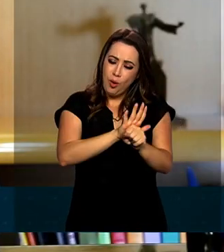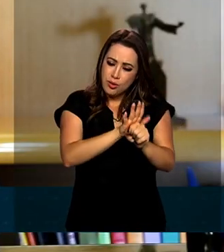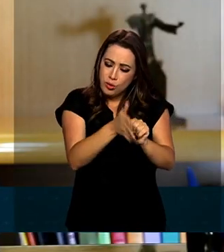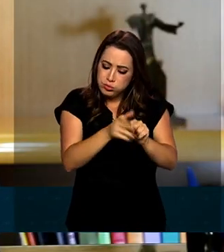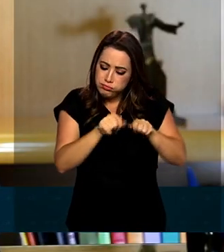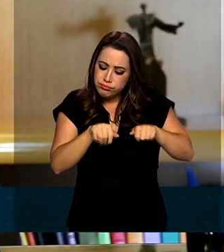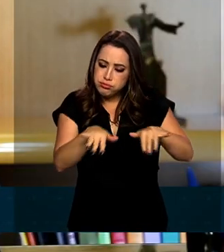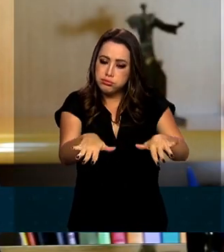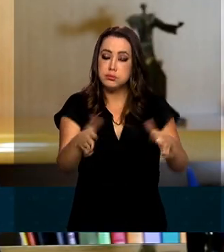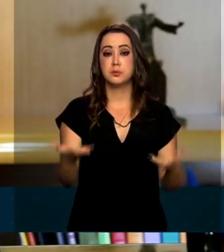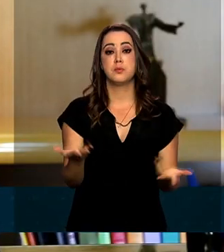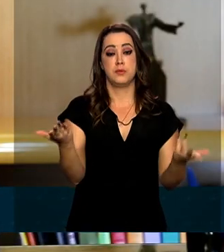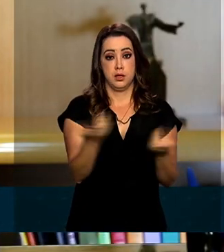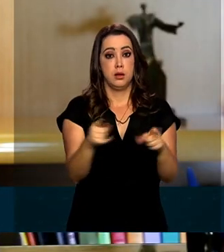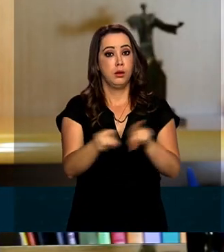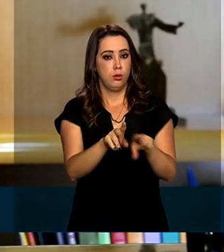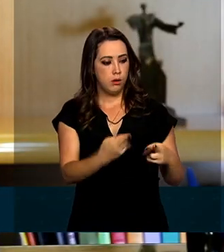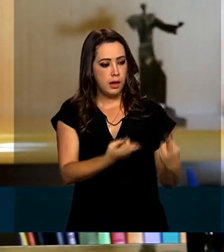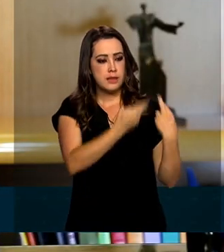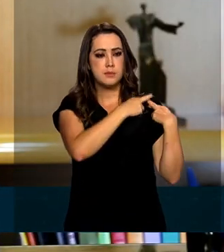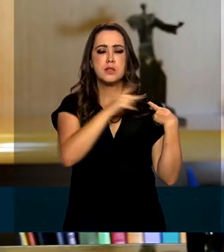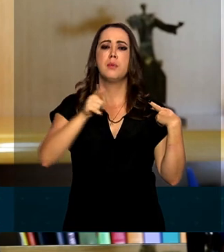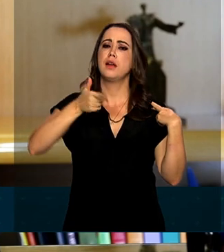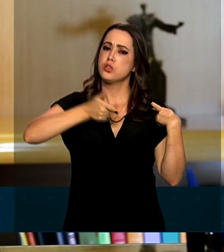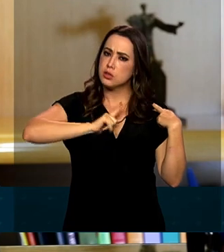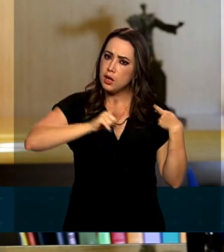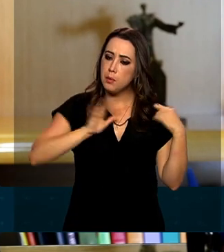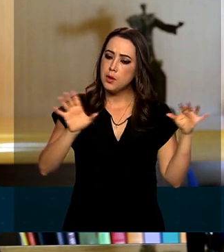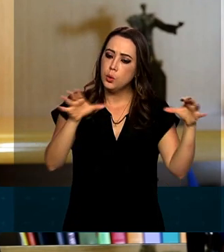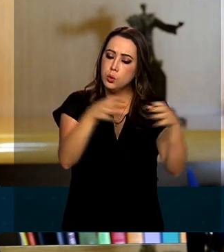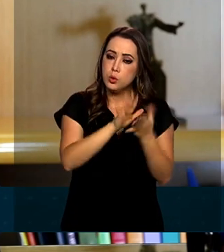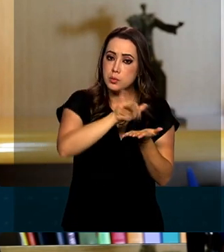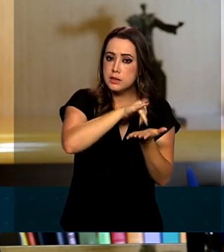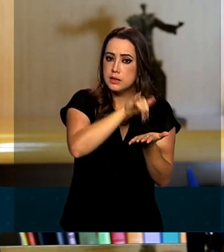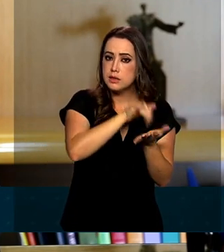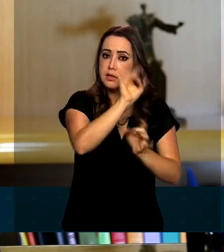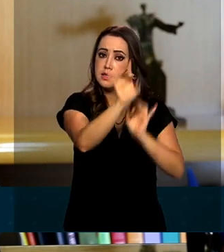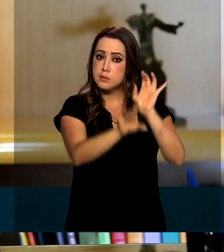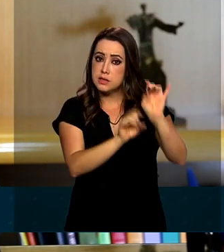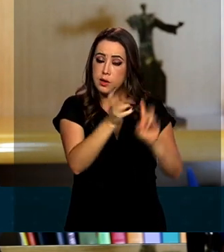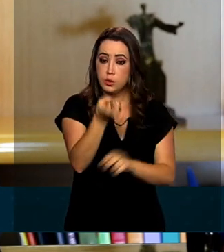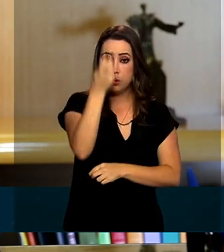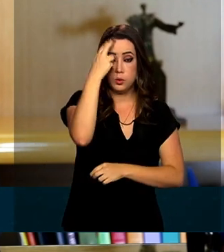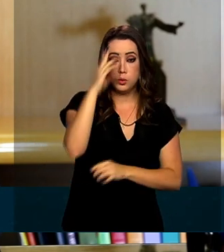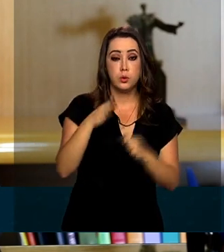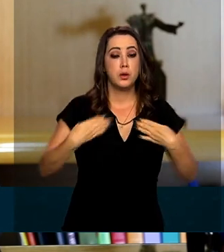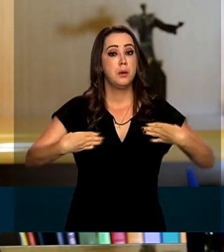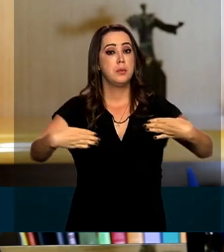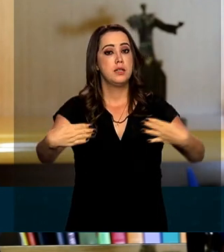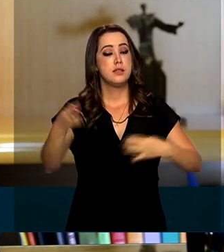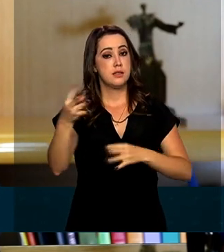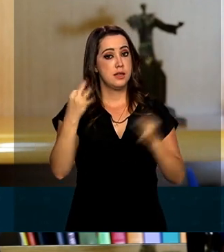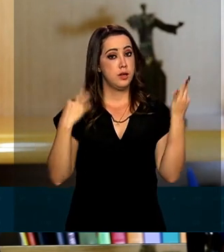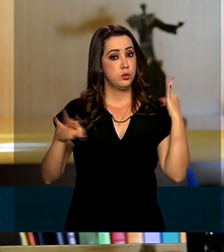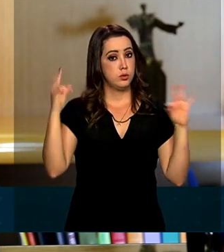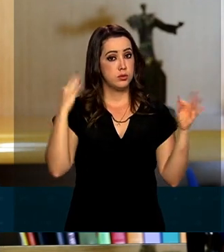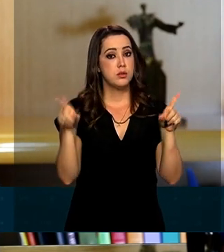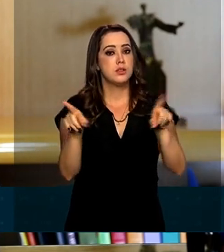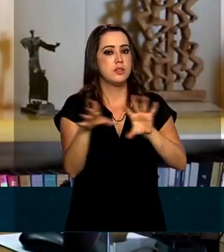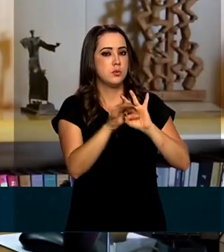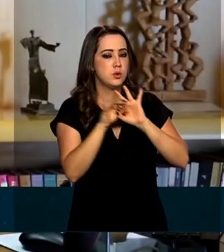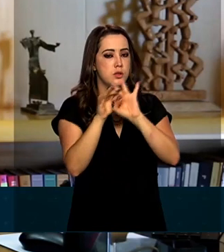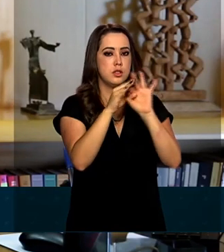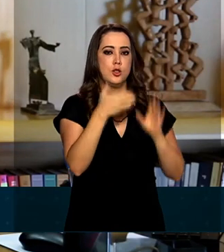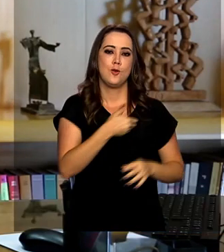processo será conduzido com responsabilidade pela Secretaria Especial da Cultura, Ministério do Turismo e Governo Federal.